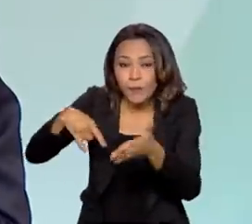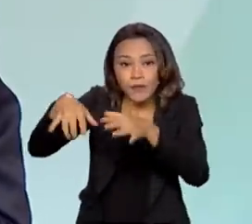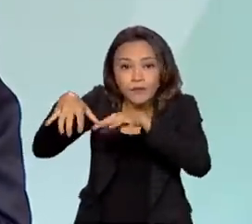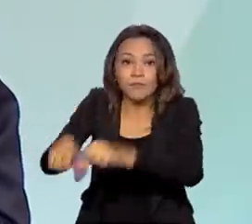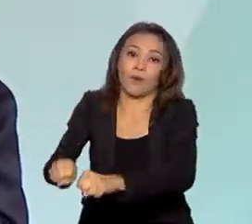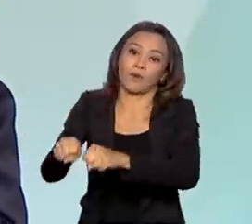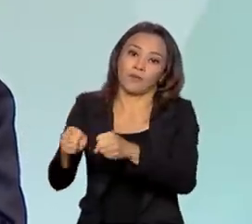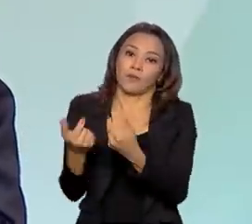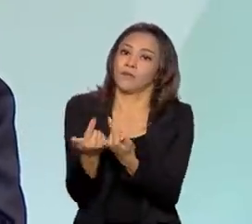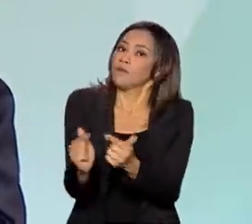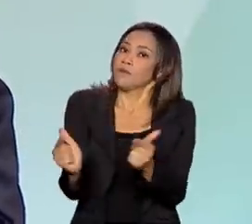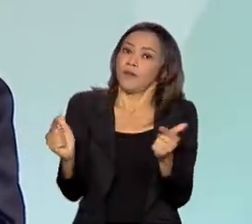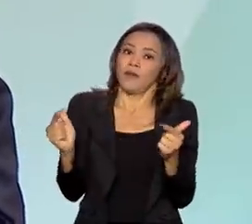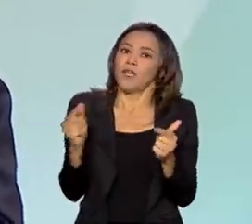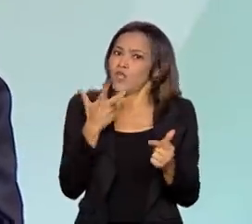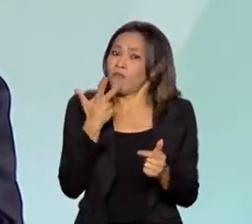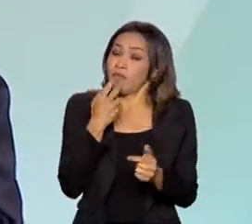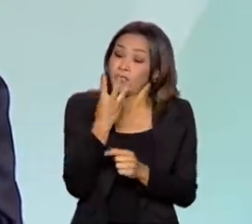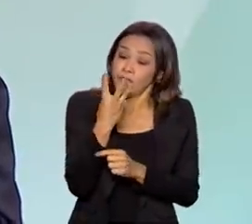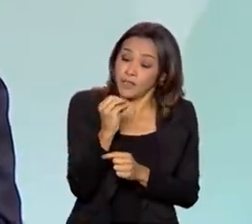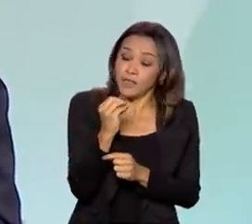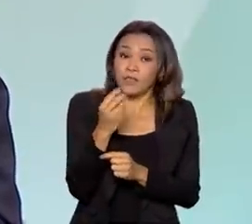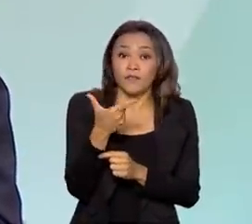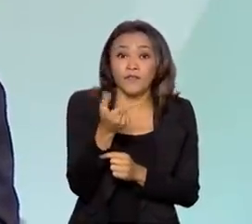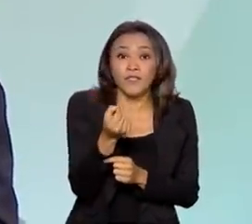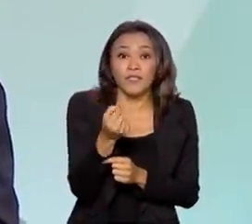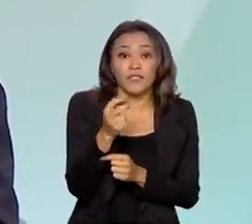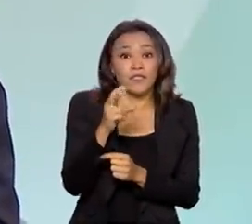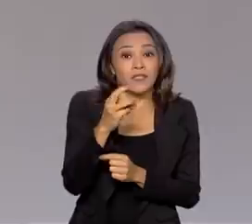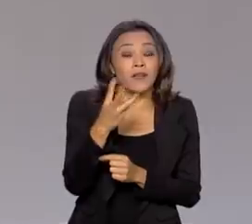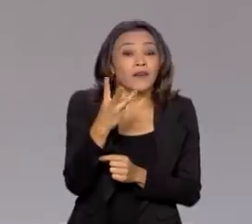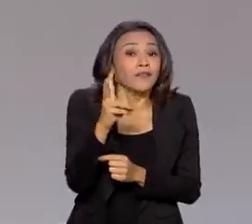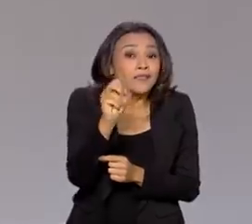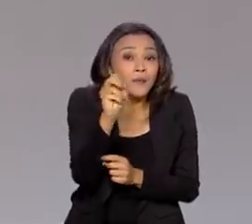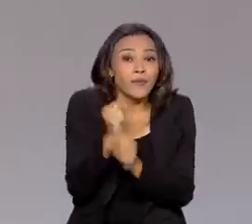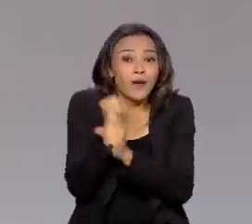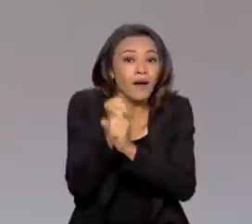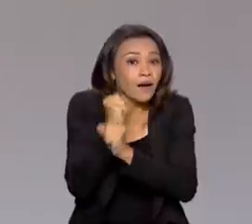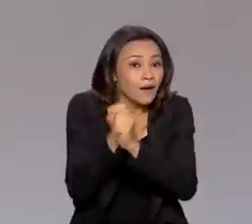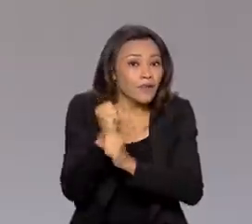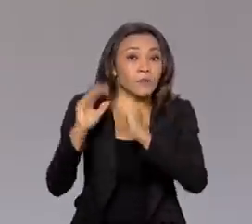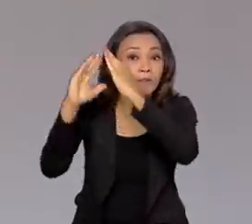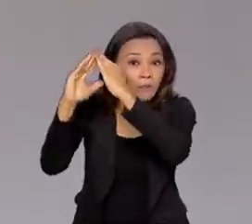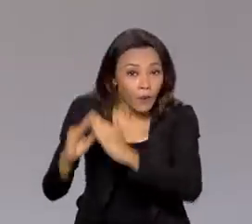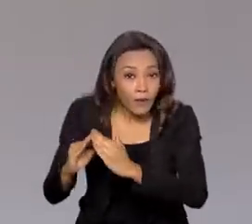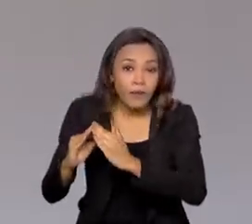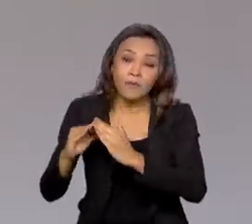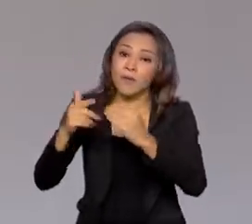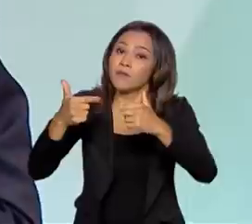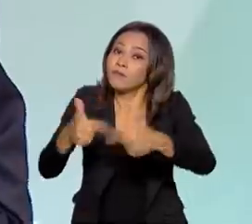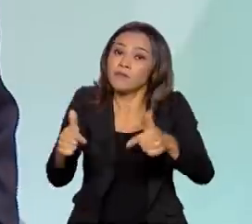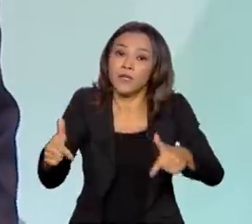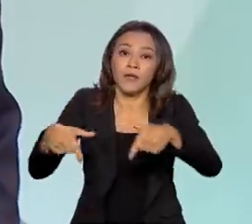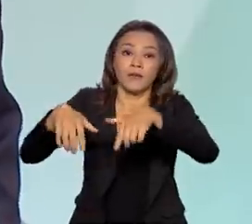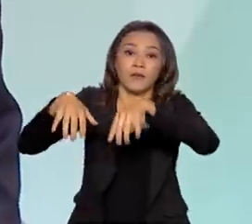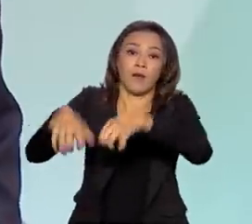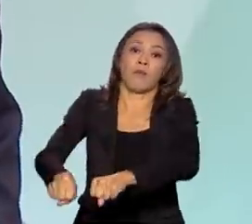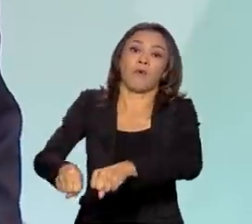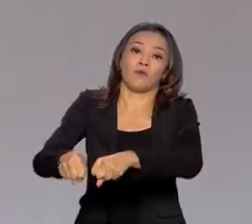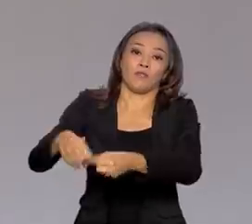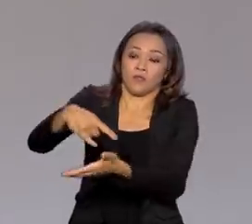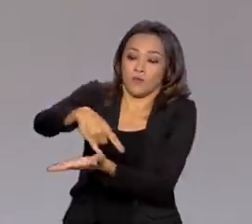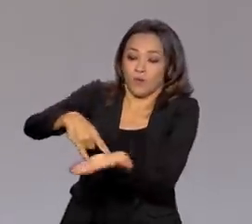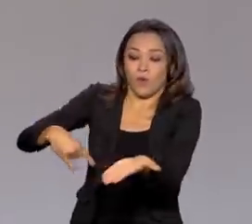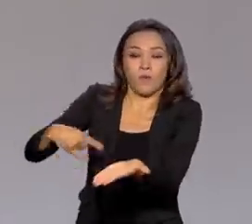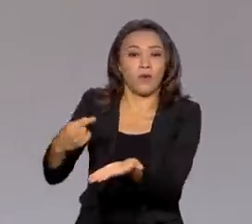Paulo, em situações de 15, 20, 30, 40, 50 anos, que essa família não tem a segurança da posse. E além disso... Não tem a